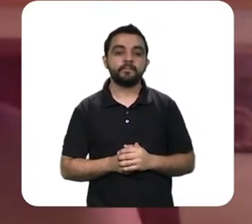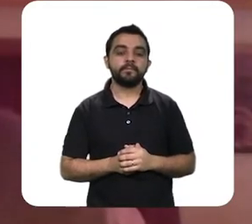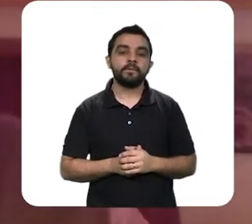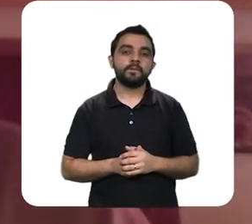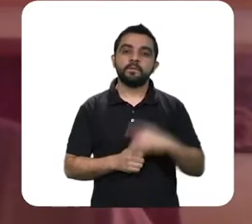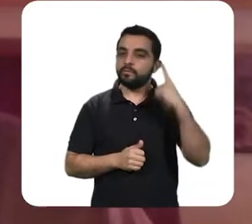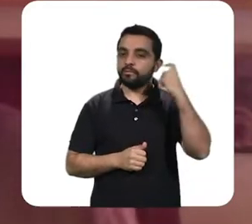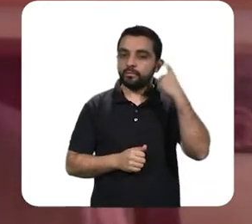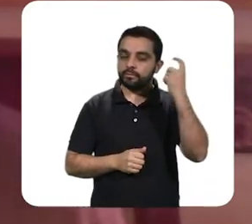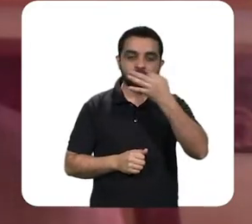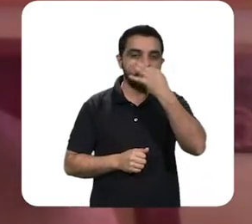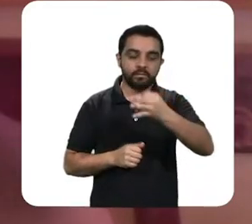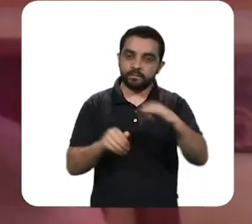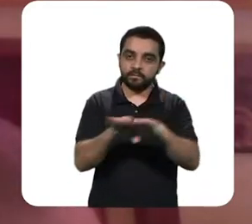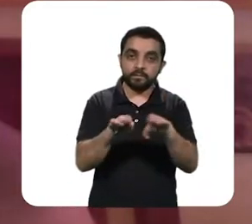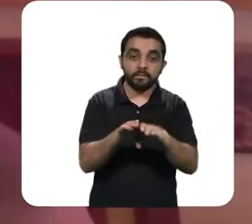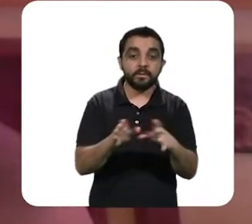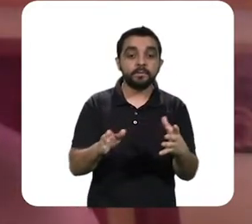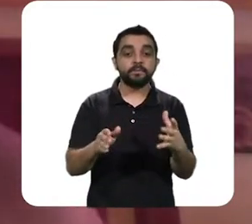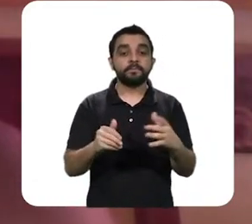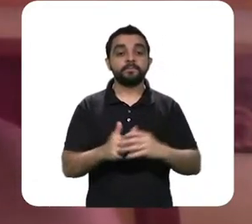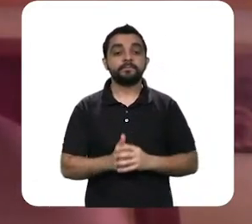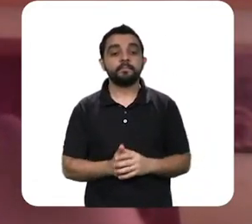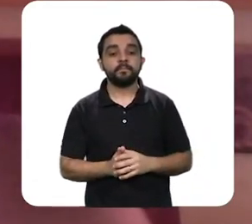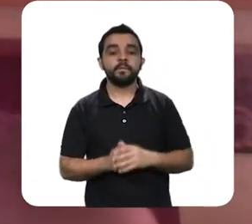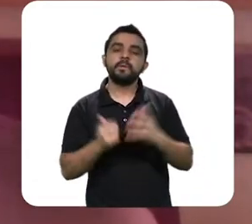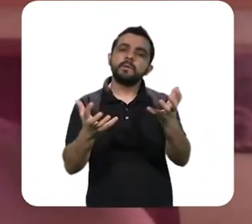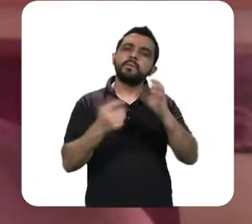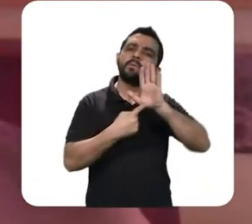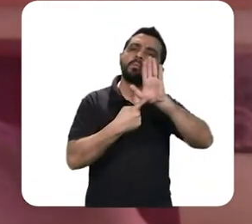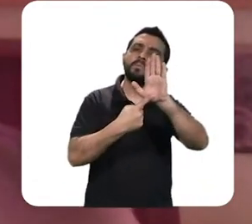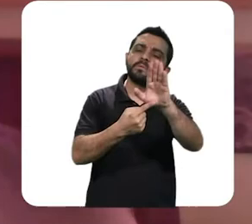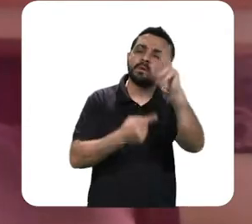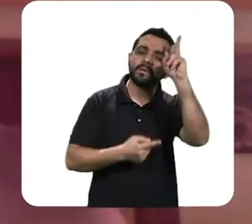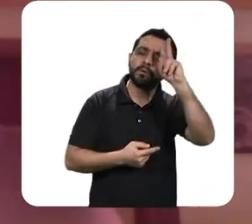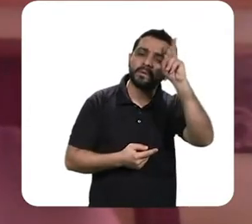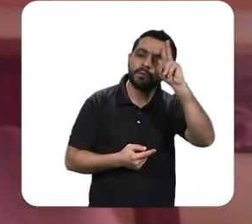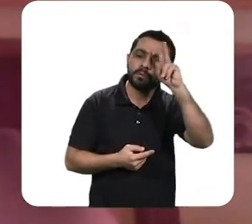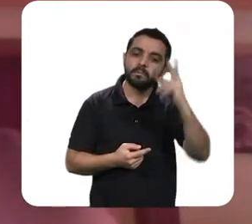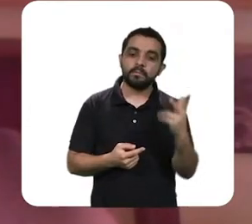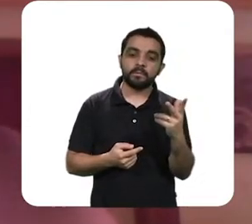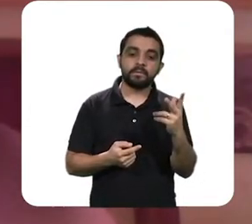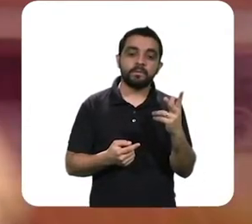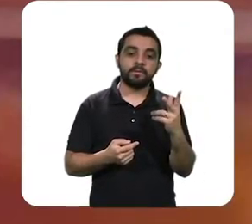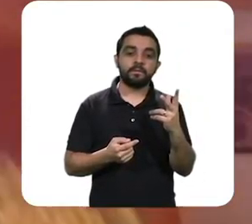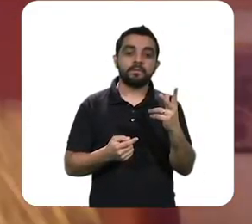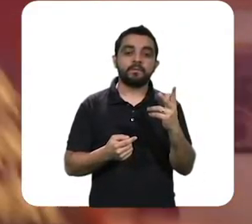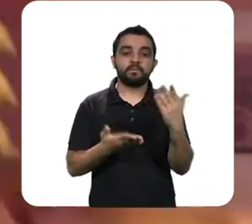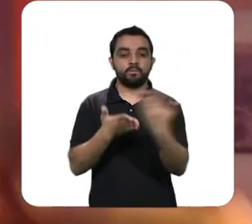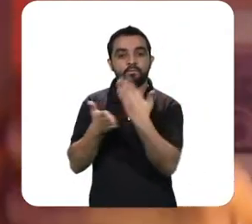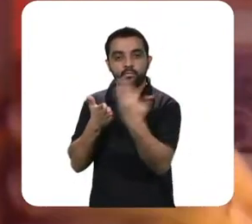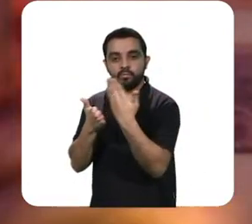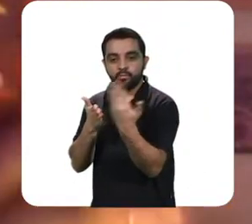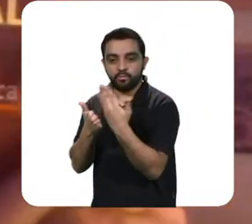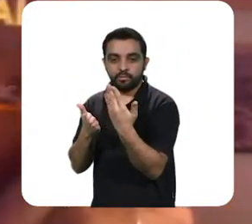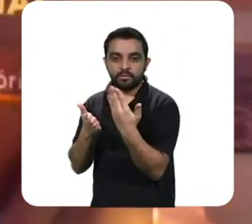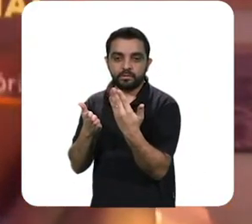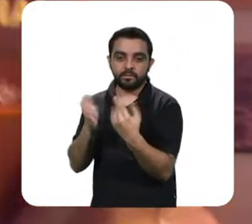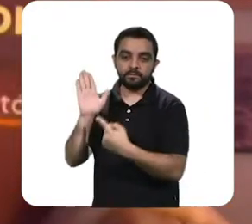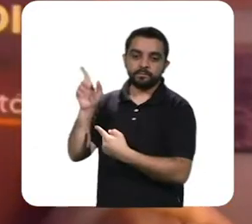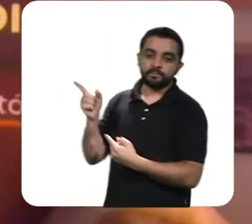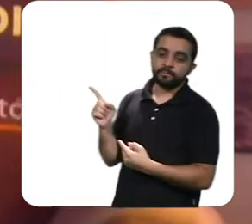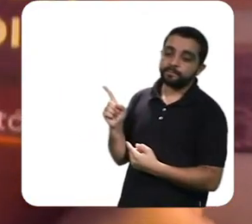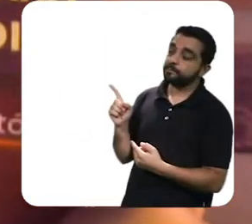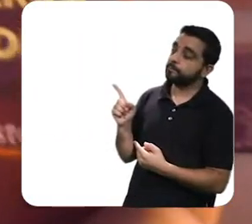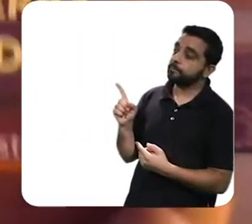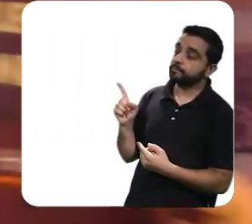que são referências. senhora. Antes de usar a palavra, gostaria de fazer aqui um breve intervalo comercial, aproveitar